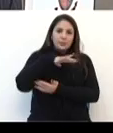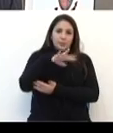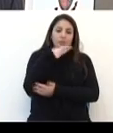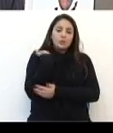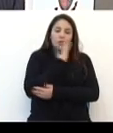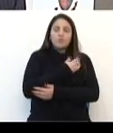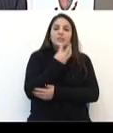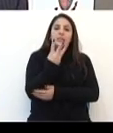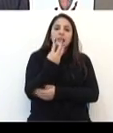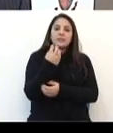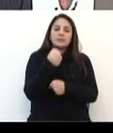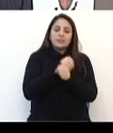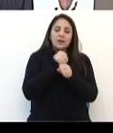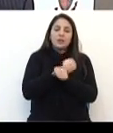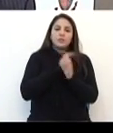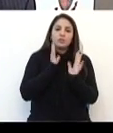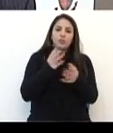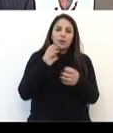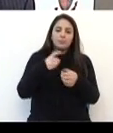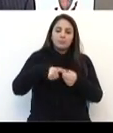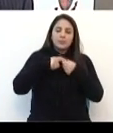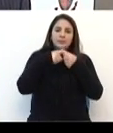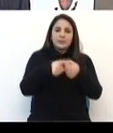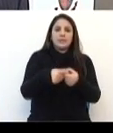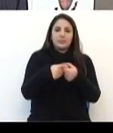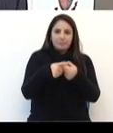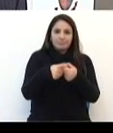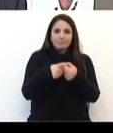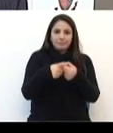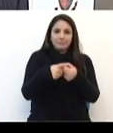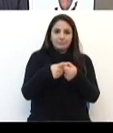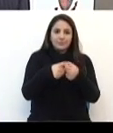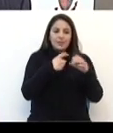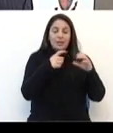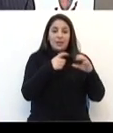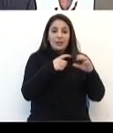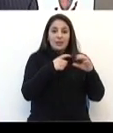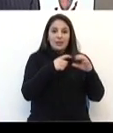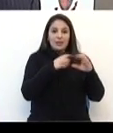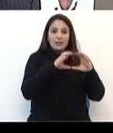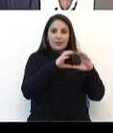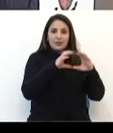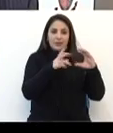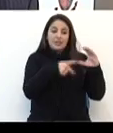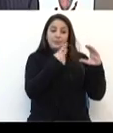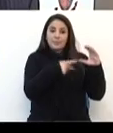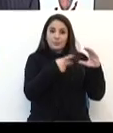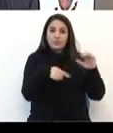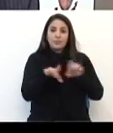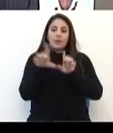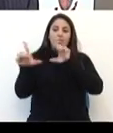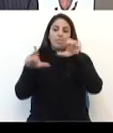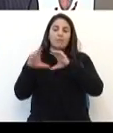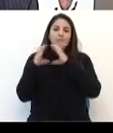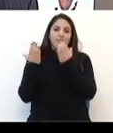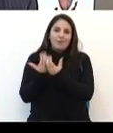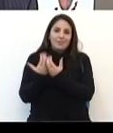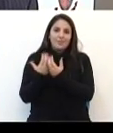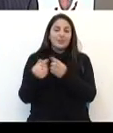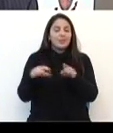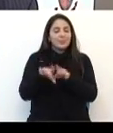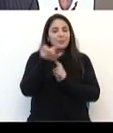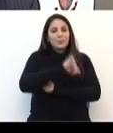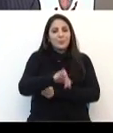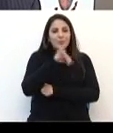com três anos com esta parceria com a Câmara Municipal de Vereadores e a TV Câmara. Importante porque o projeto é do Comunicação, que é a comunicação,